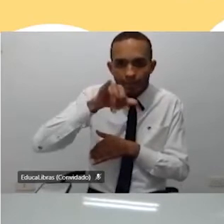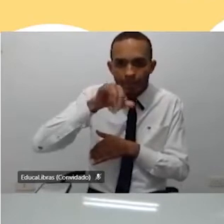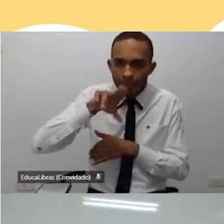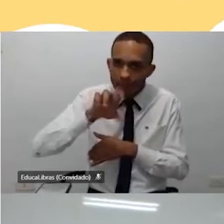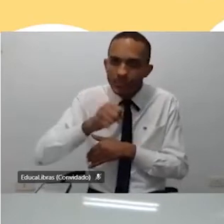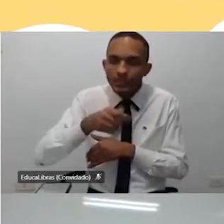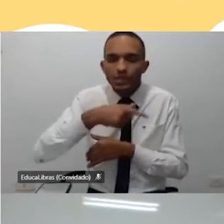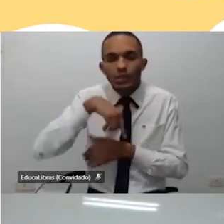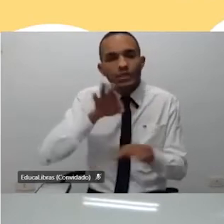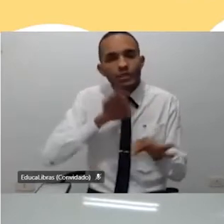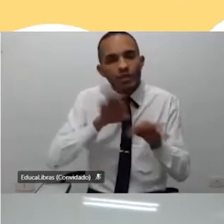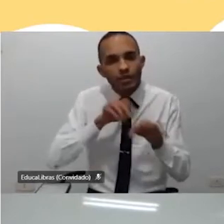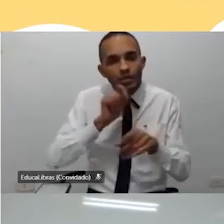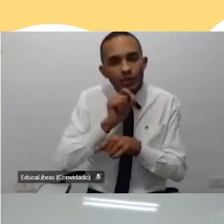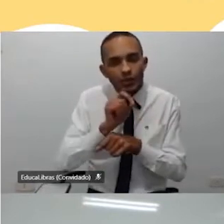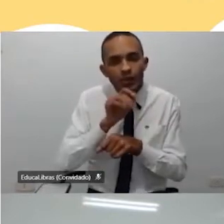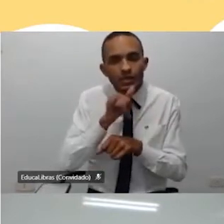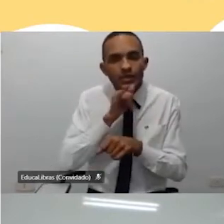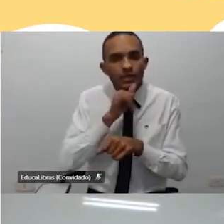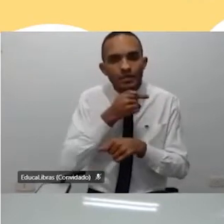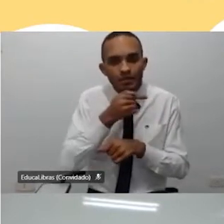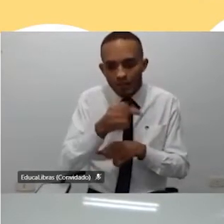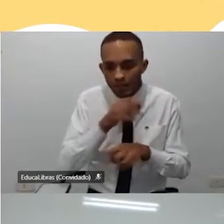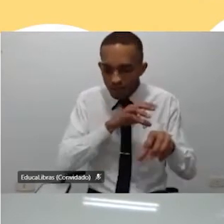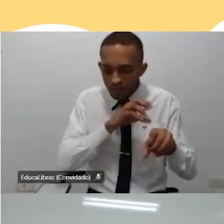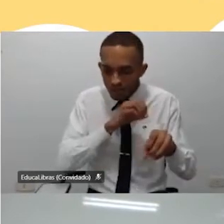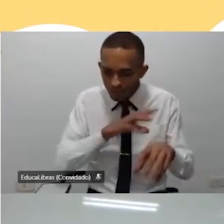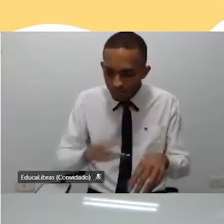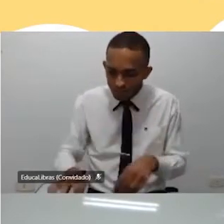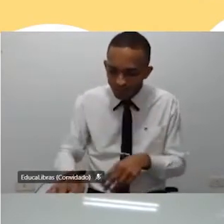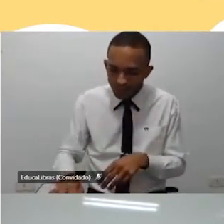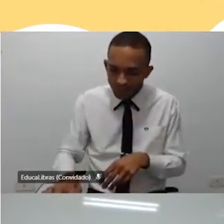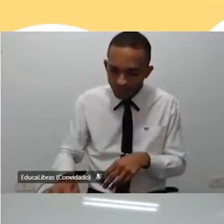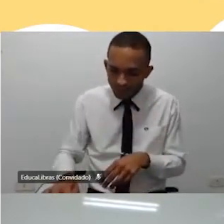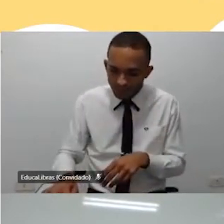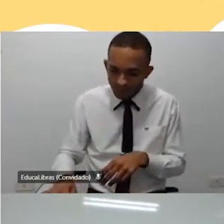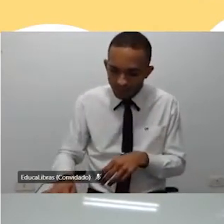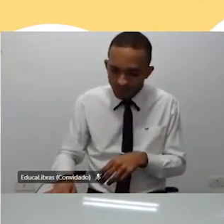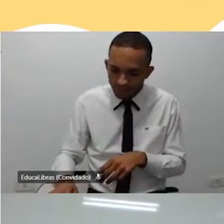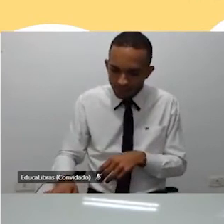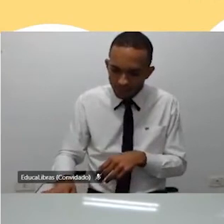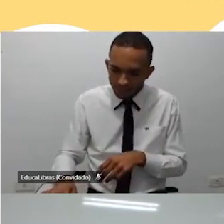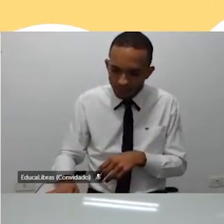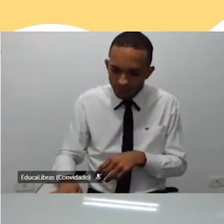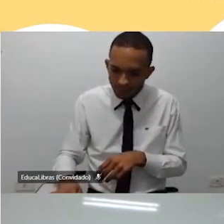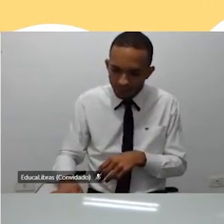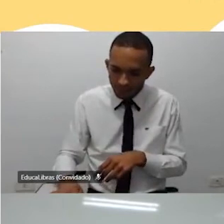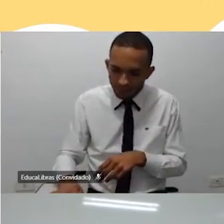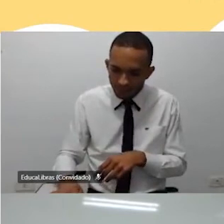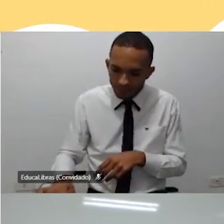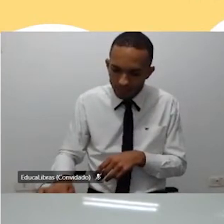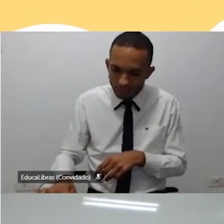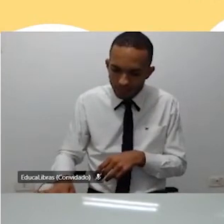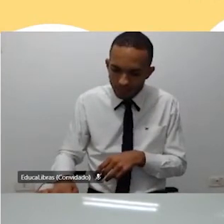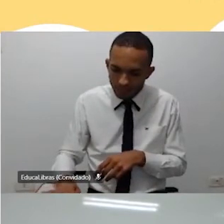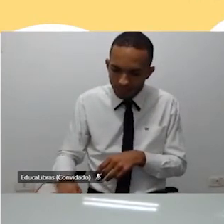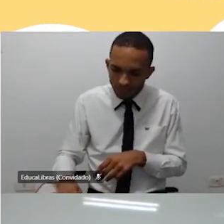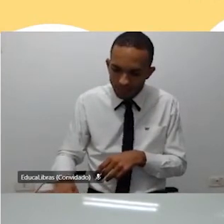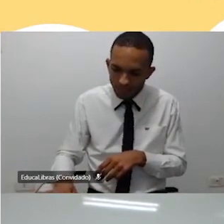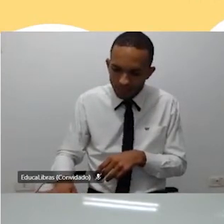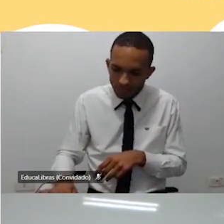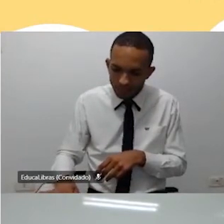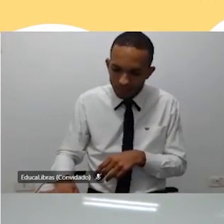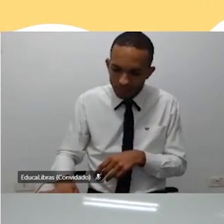estamos planejando a semana da educação. E aí, dentro desse processo, a proposta é